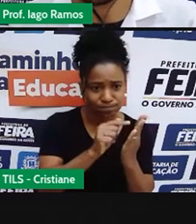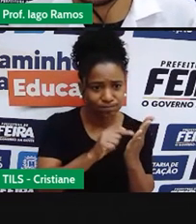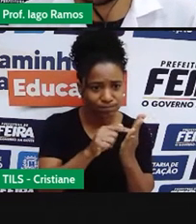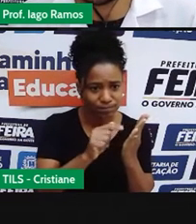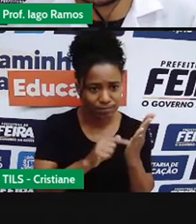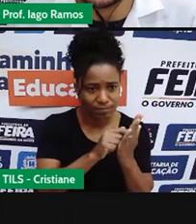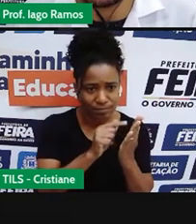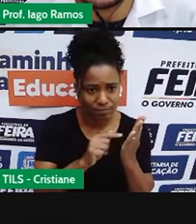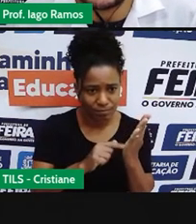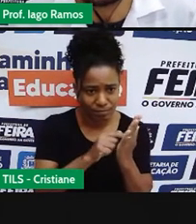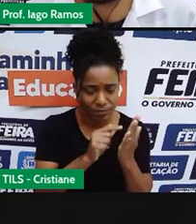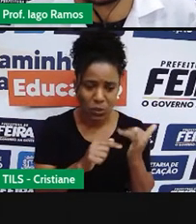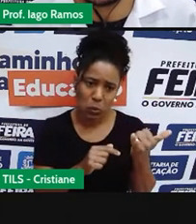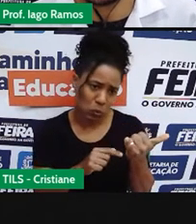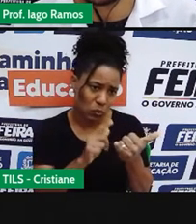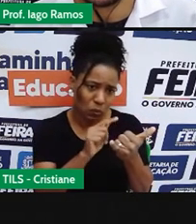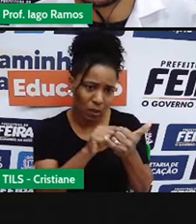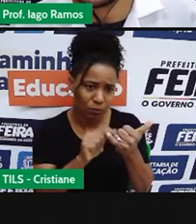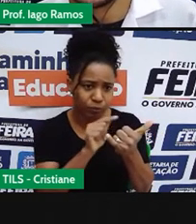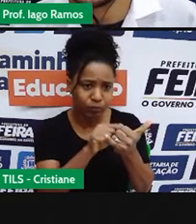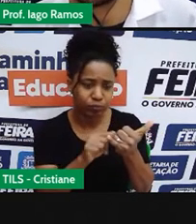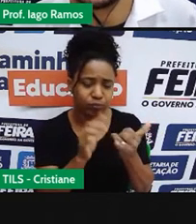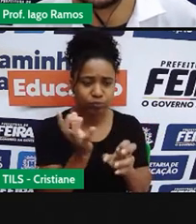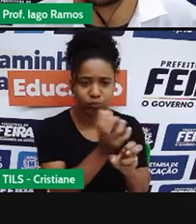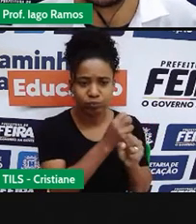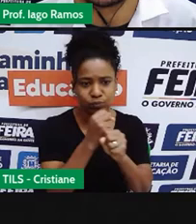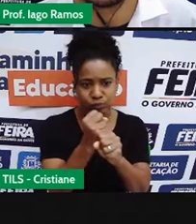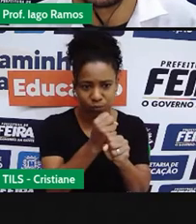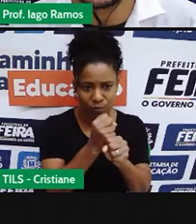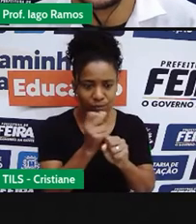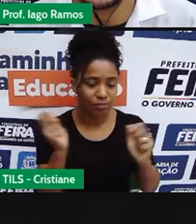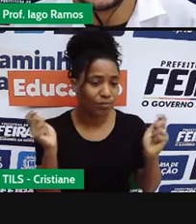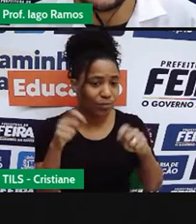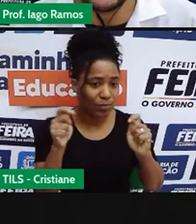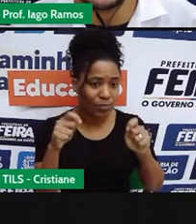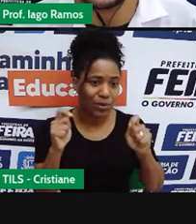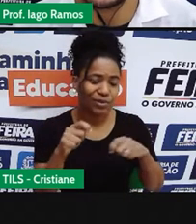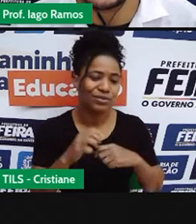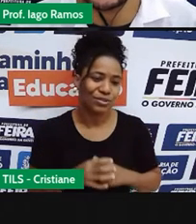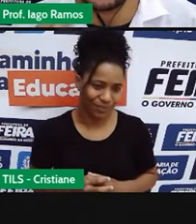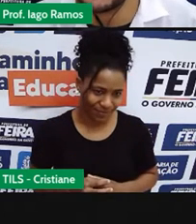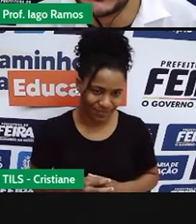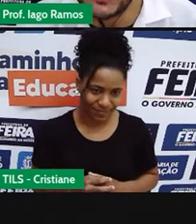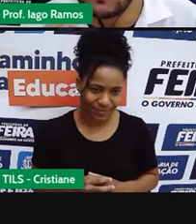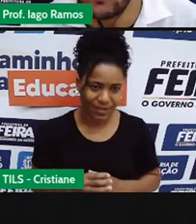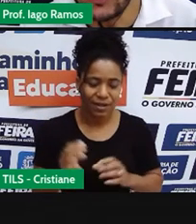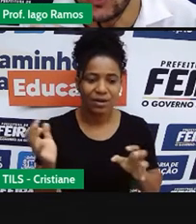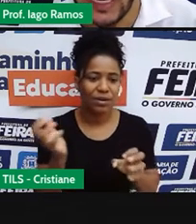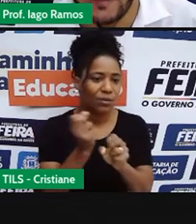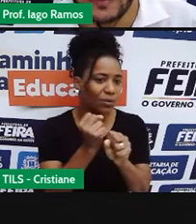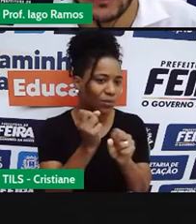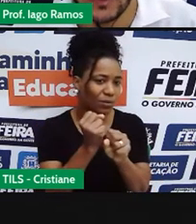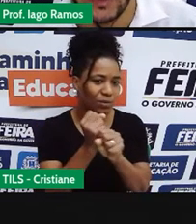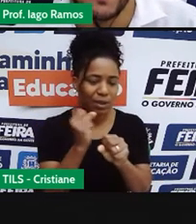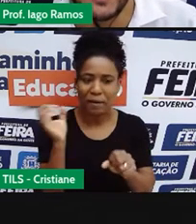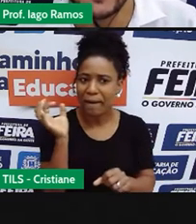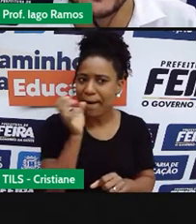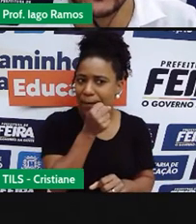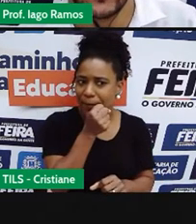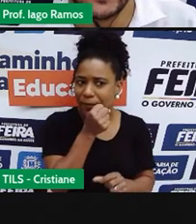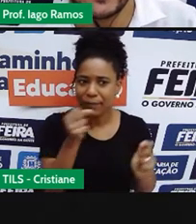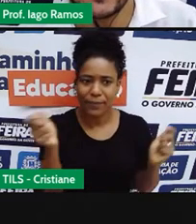calculadora mesmo do celular, né? Ou se você tiver mesmo uma calculadora, você pode fazer essa continha muito rápido.